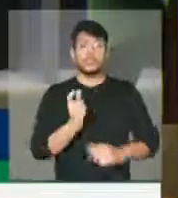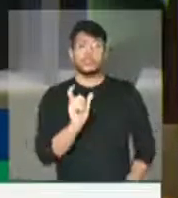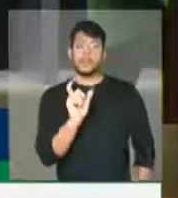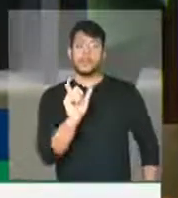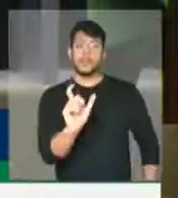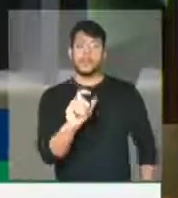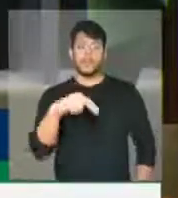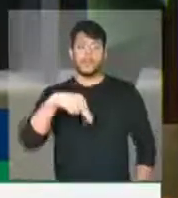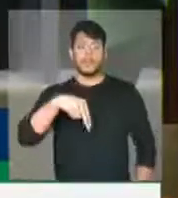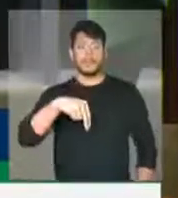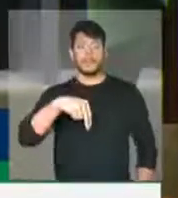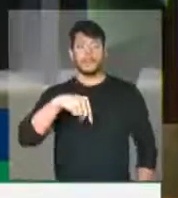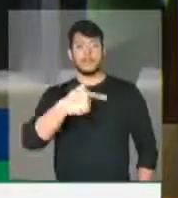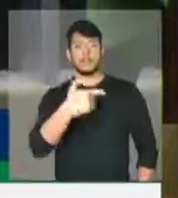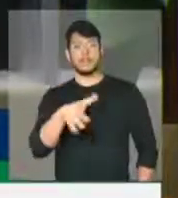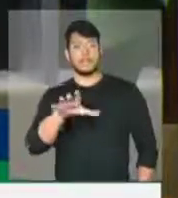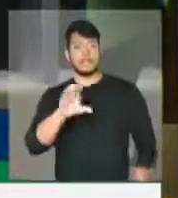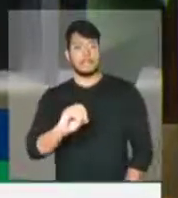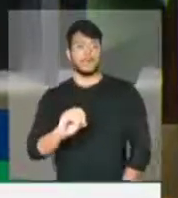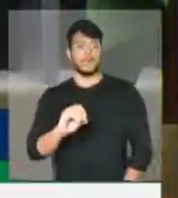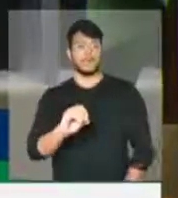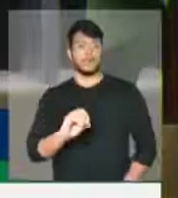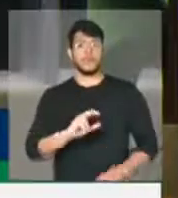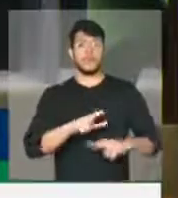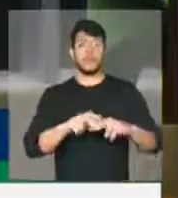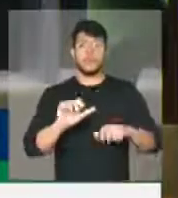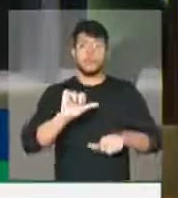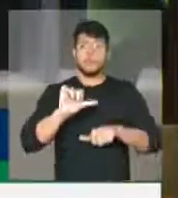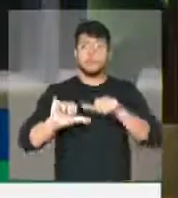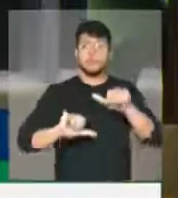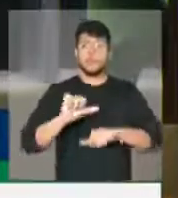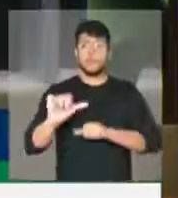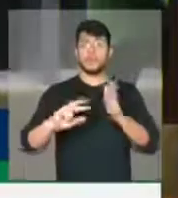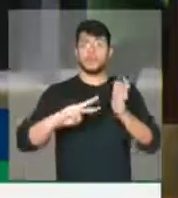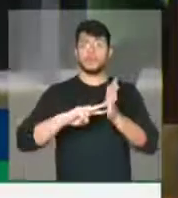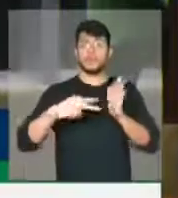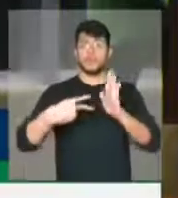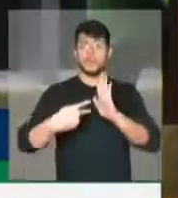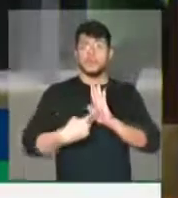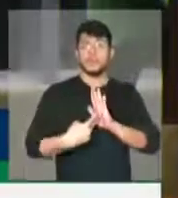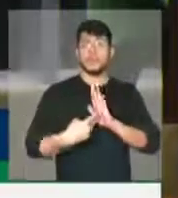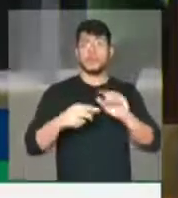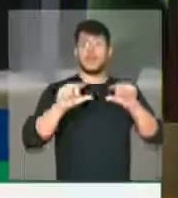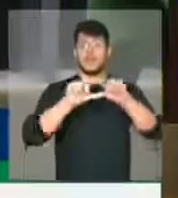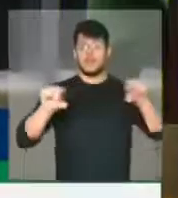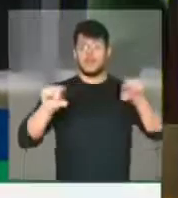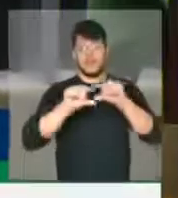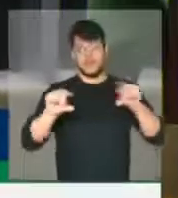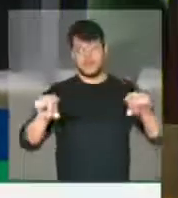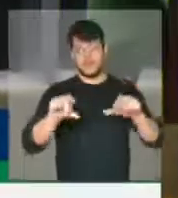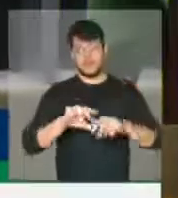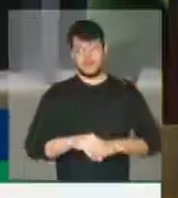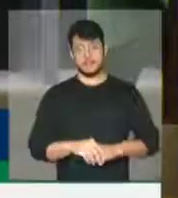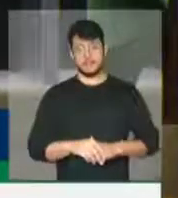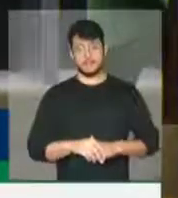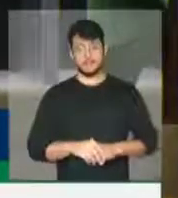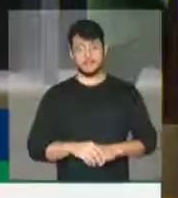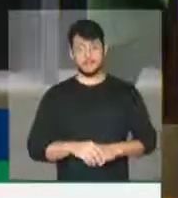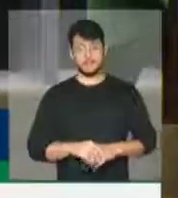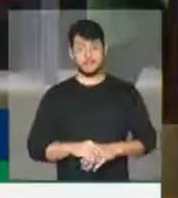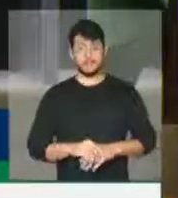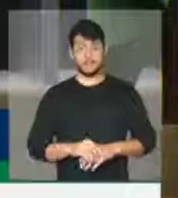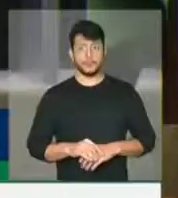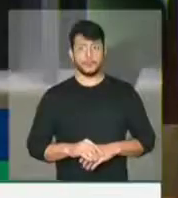palavra não, que não é uma palavra qualquer, que ela muda o significado, assim, de maneira muito profunda do que nós